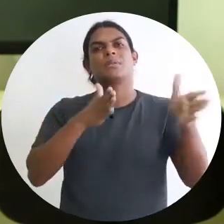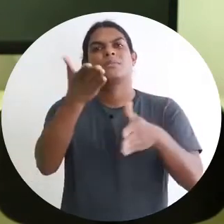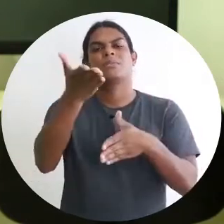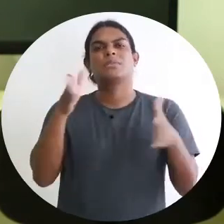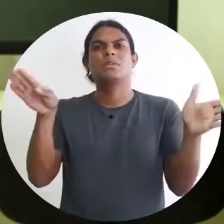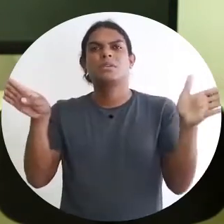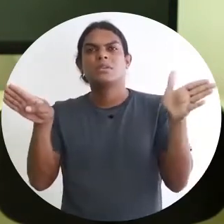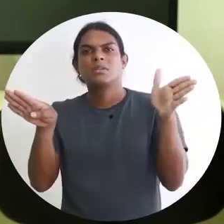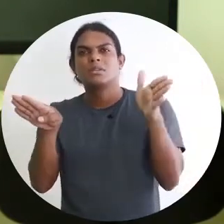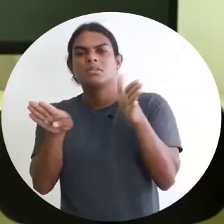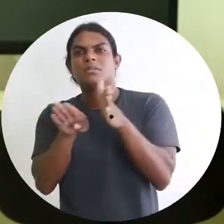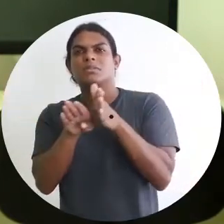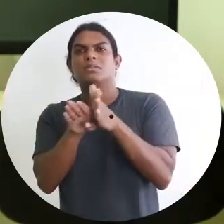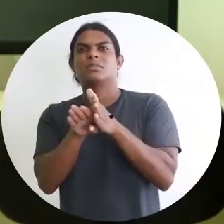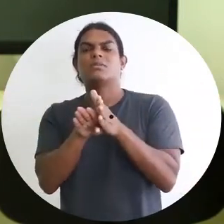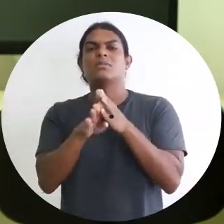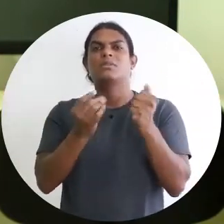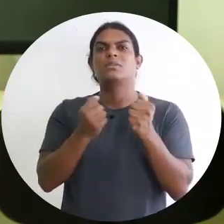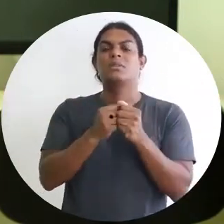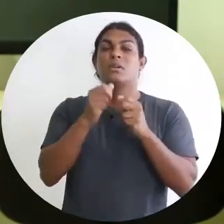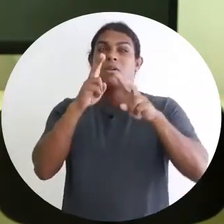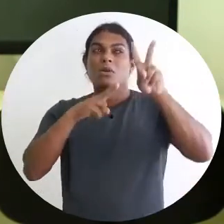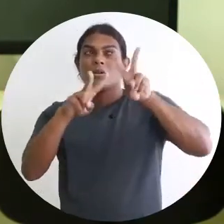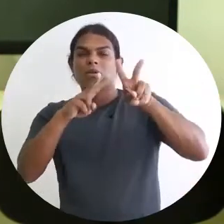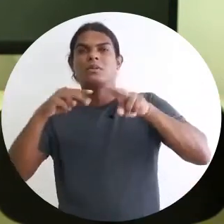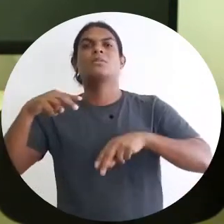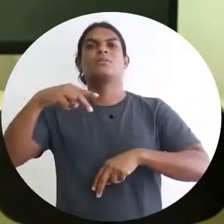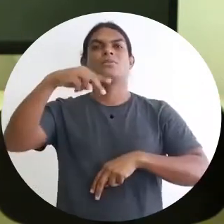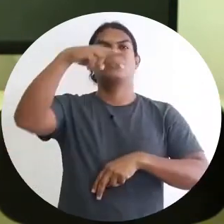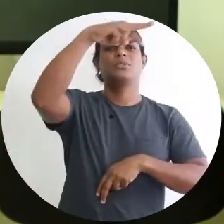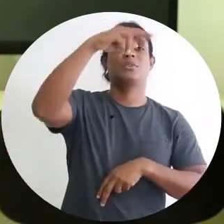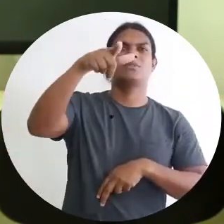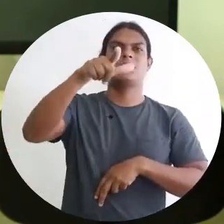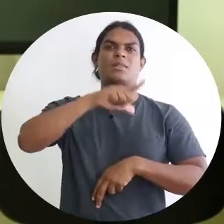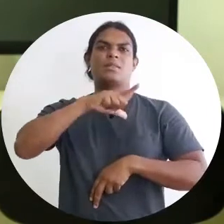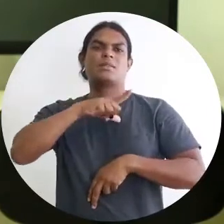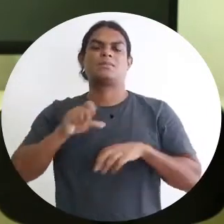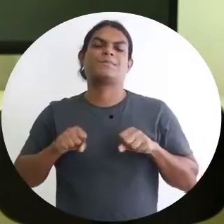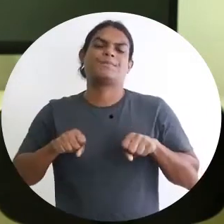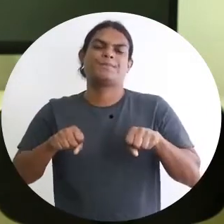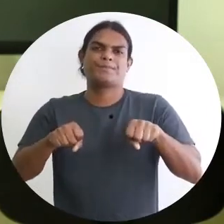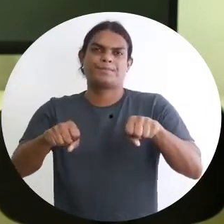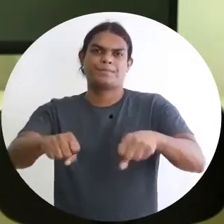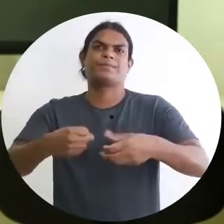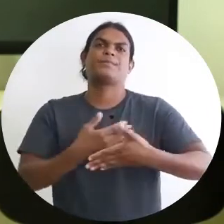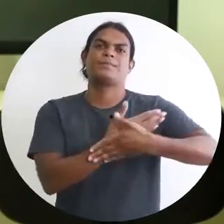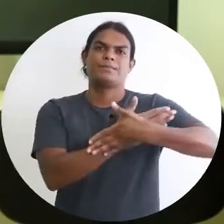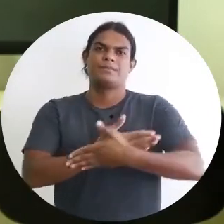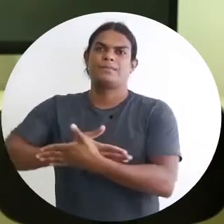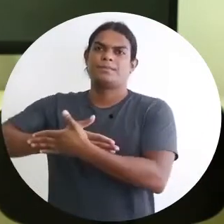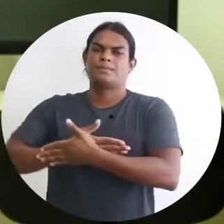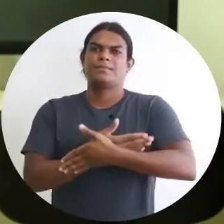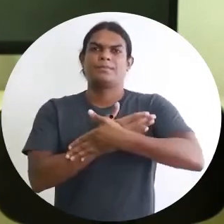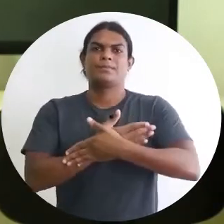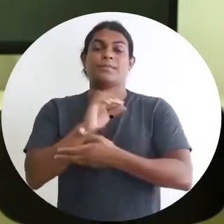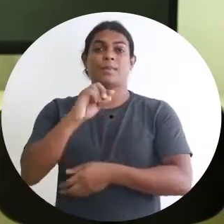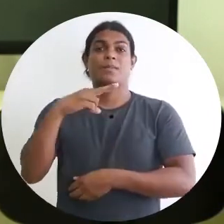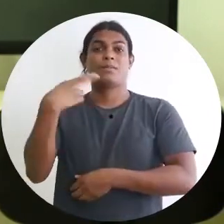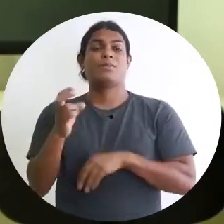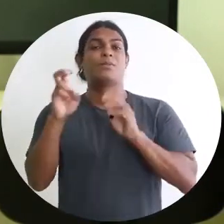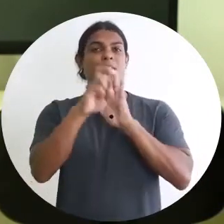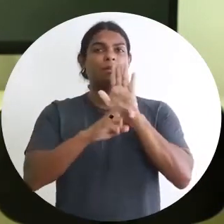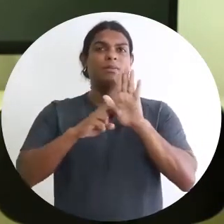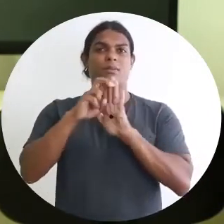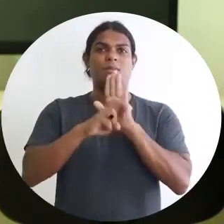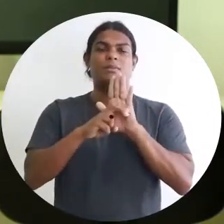determinado local, você encontra uma escada e você está com um carrinho de bebê ou com uma pessoa em cadeira de rodas.